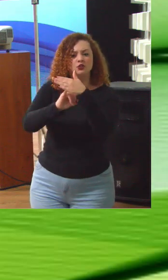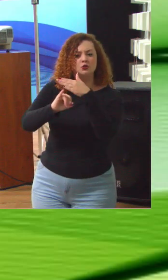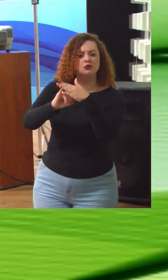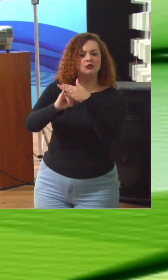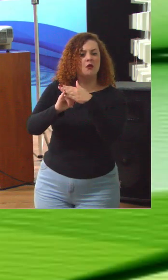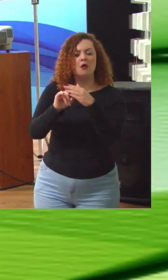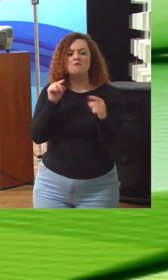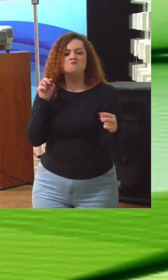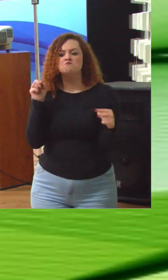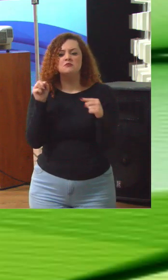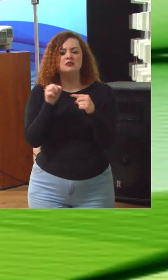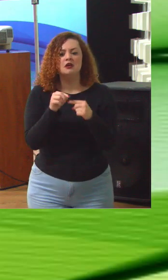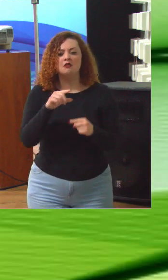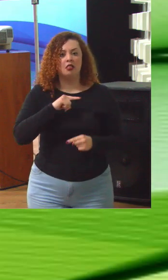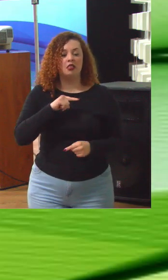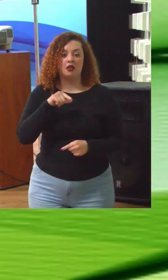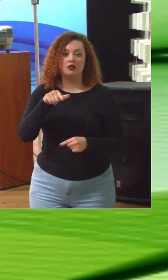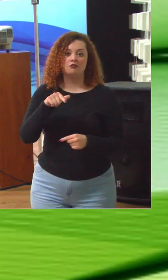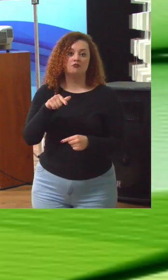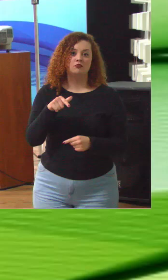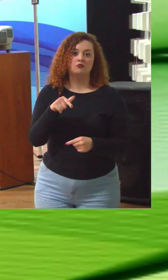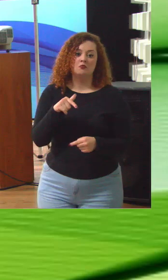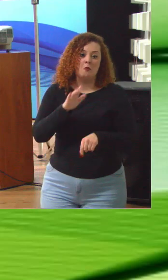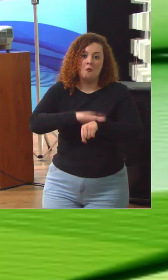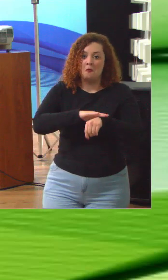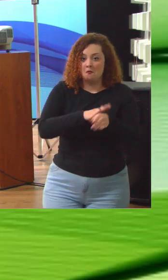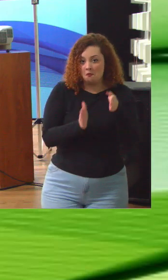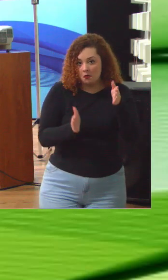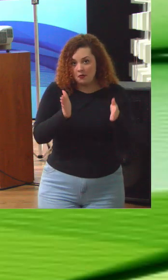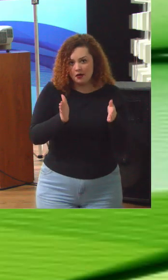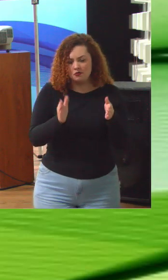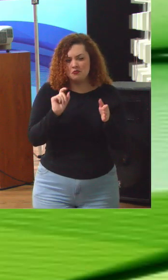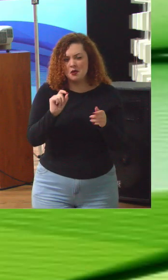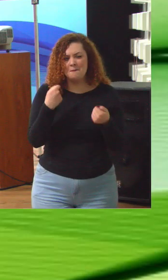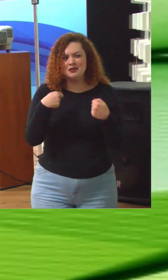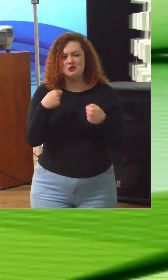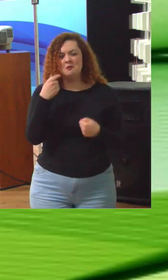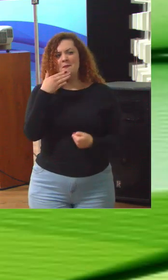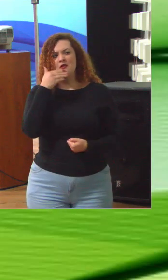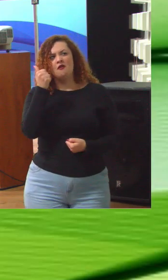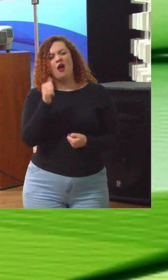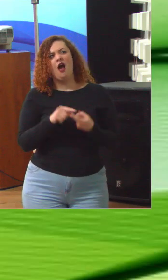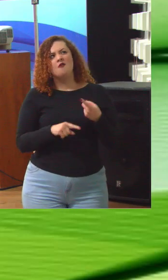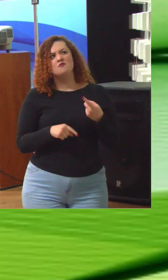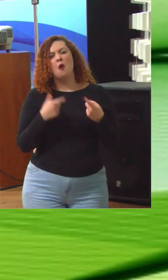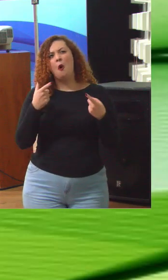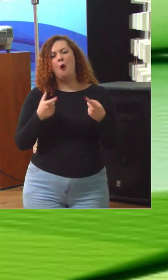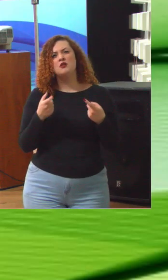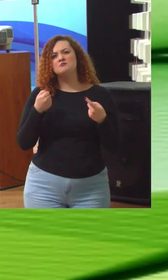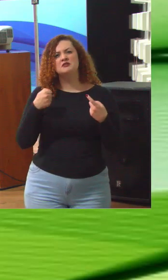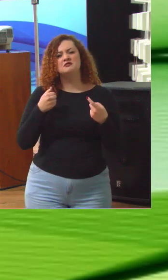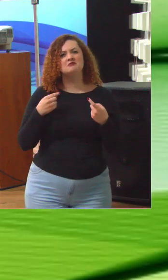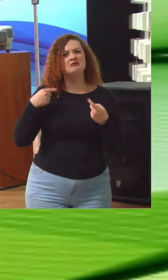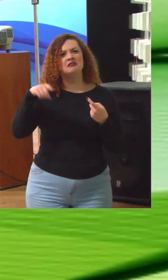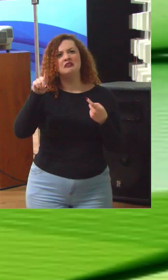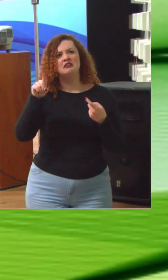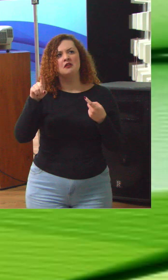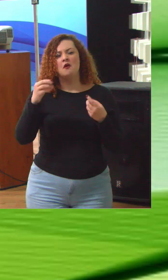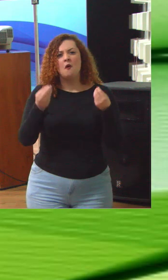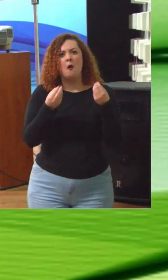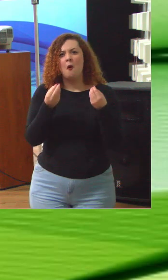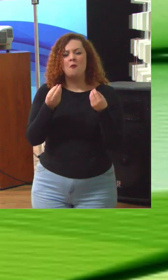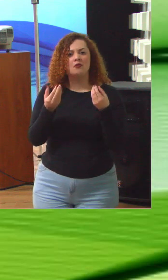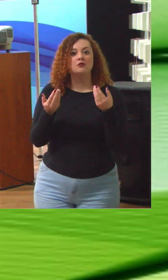missão que ela tem que desincumbir num determinado momento. O que eu preciso melhorar? Onde eu preciso chegar? Aonde eu preciso chegar?